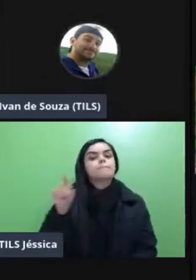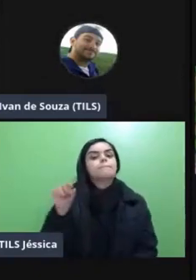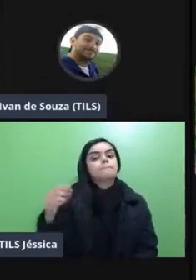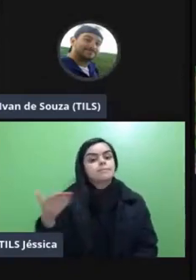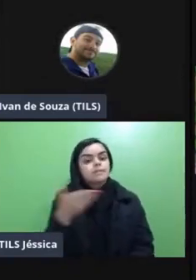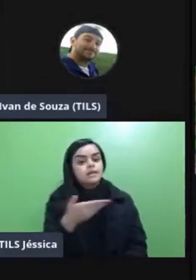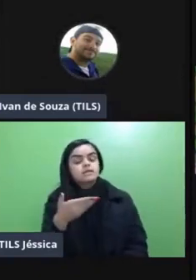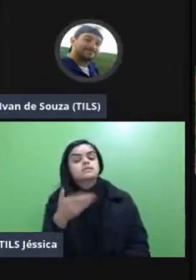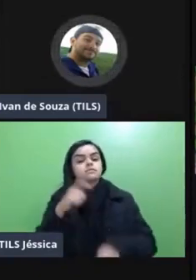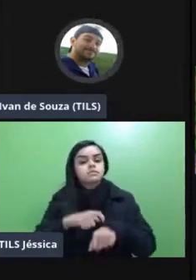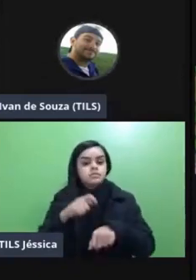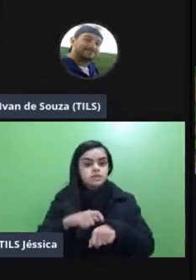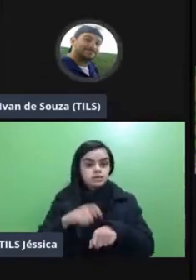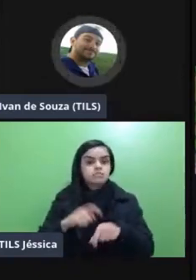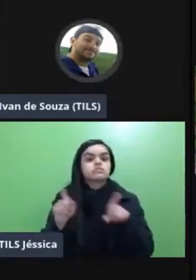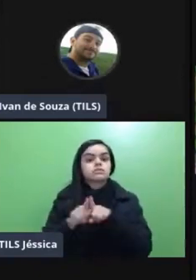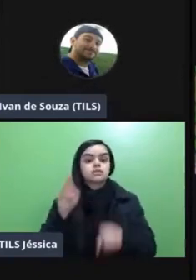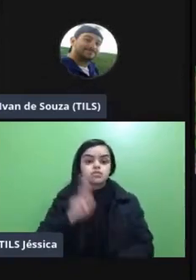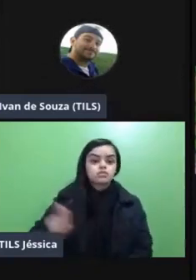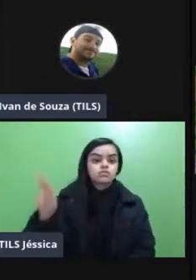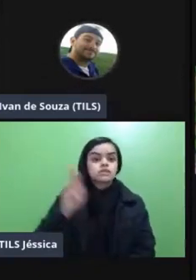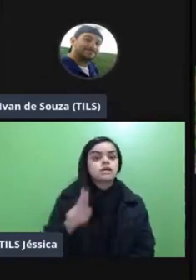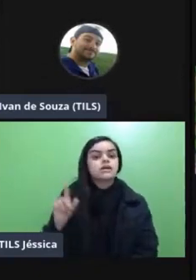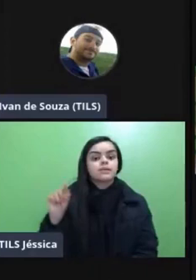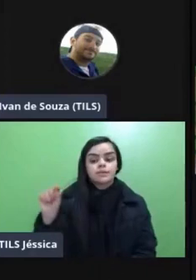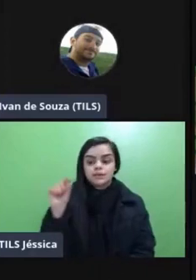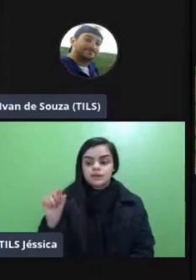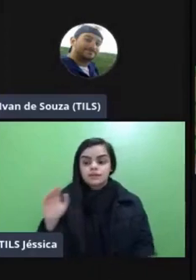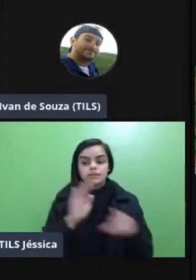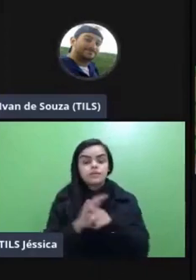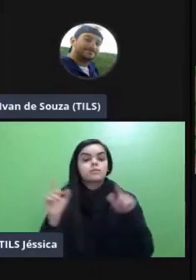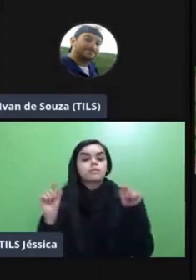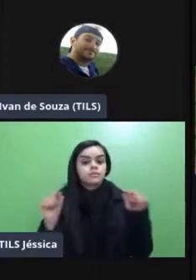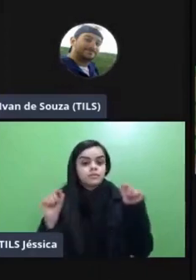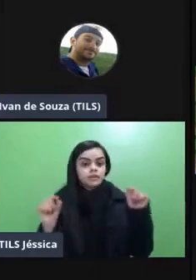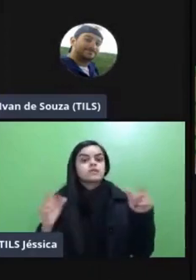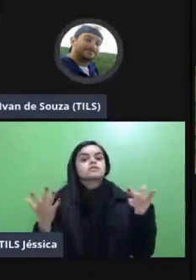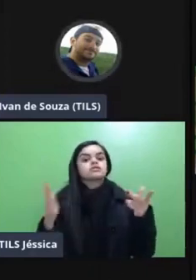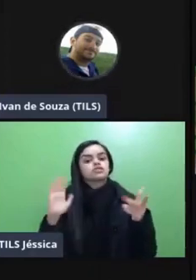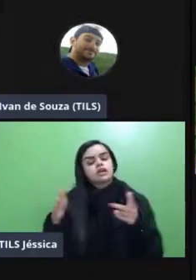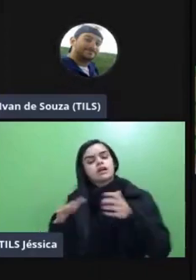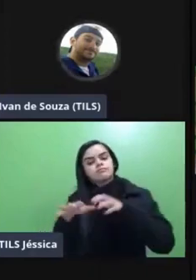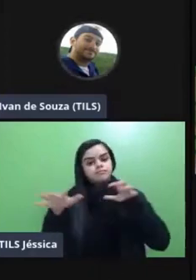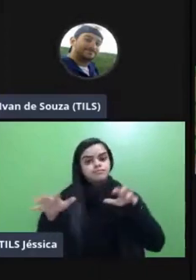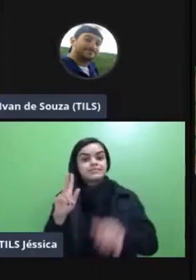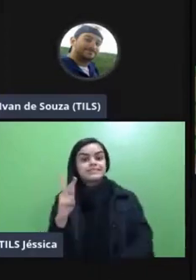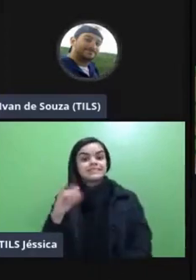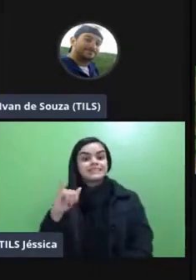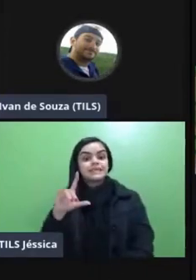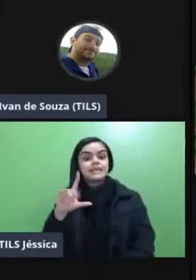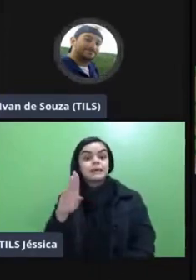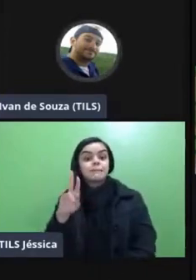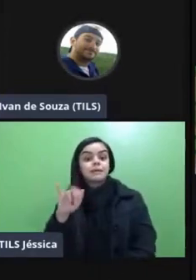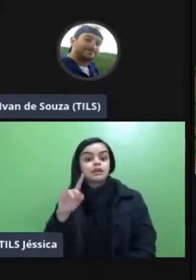momento remoto então tentar utilizar algo né não necessariamente vai a gente vai poder chamar isso de híbrido porque a gente está no momento de exceção mas a